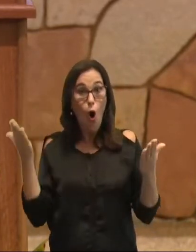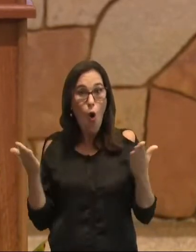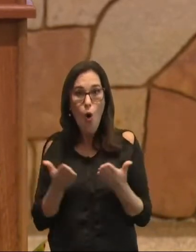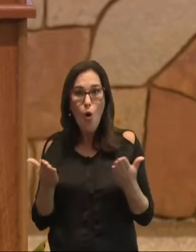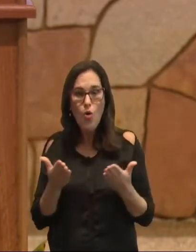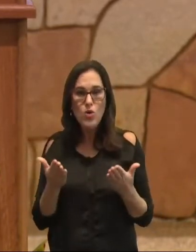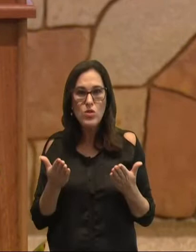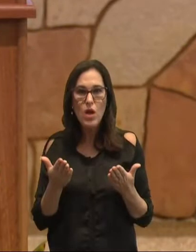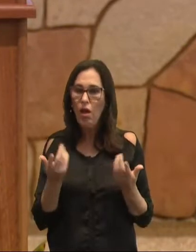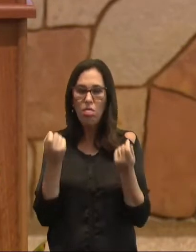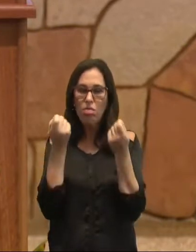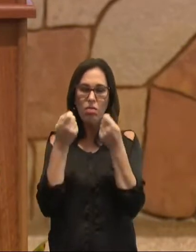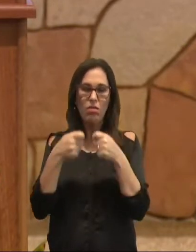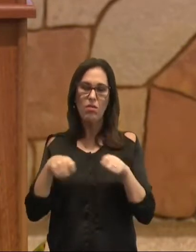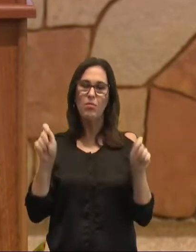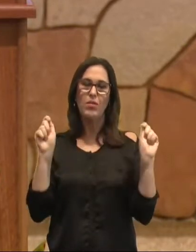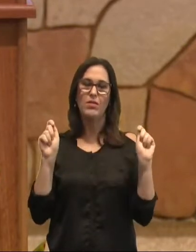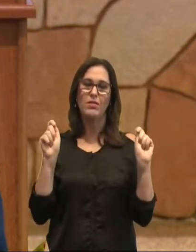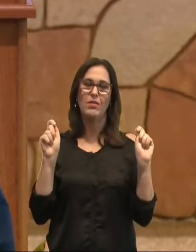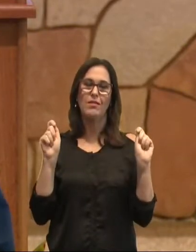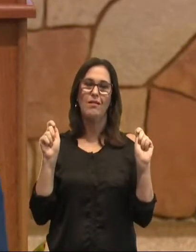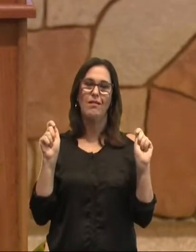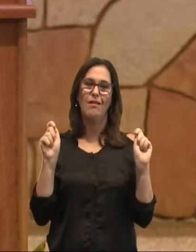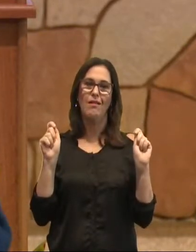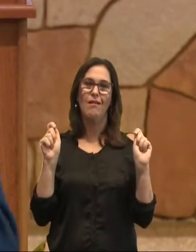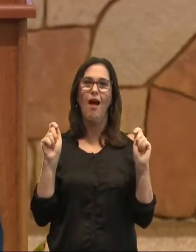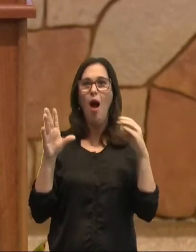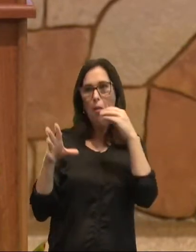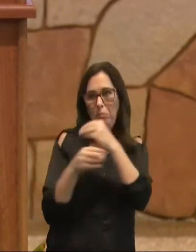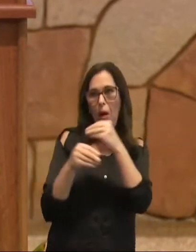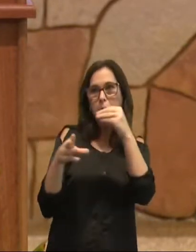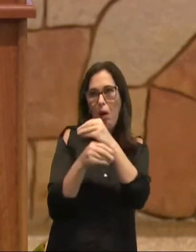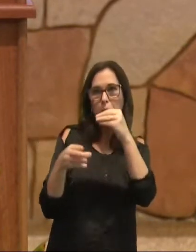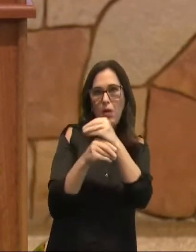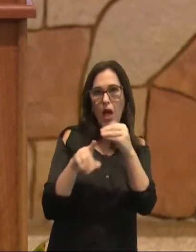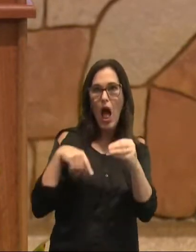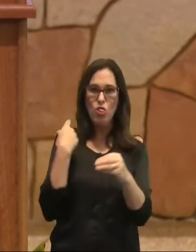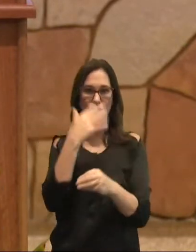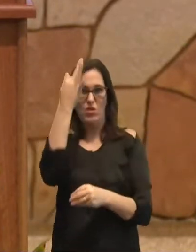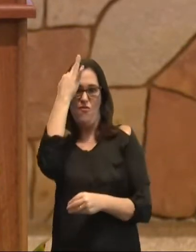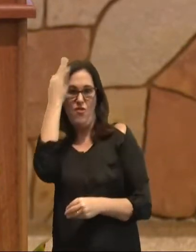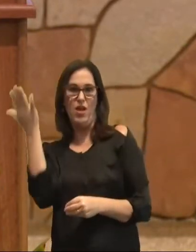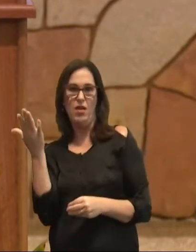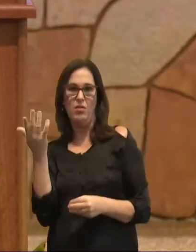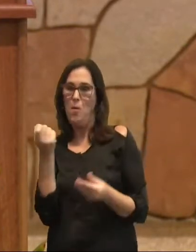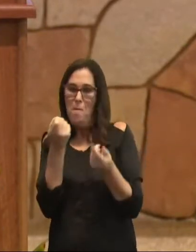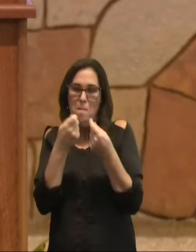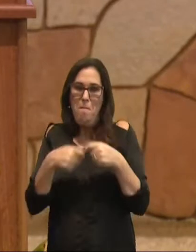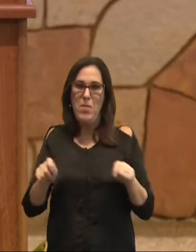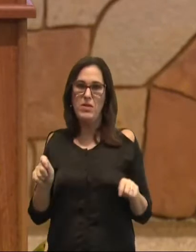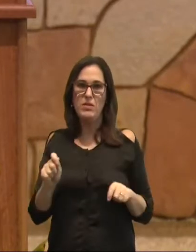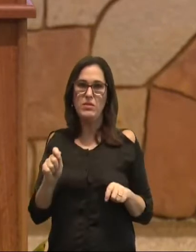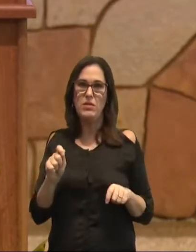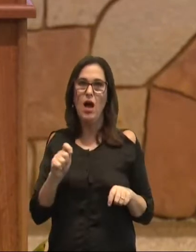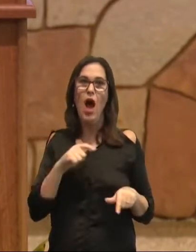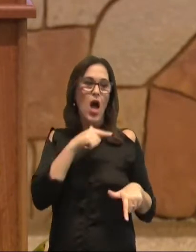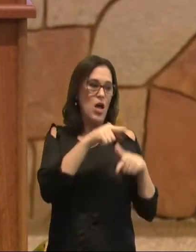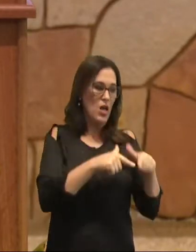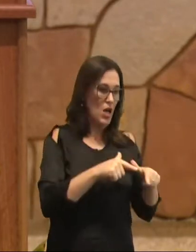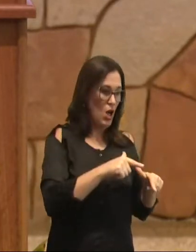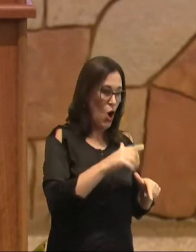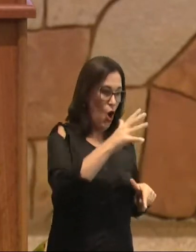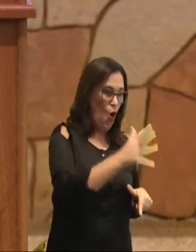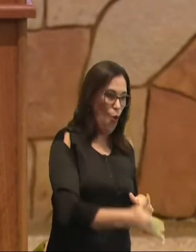que não precisamos, mais, de adicionar, nada a nossa fé, que não precisamos, trabalhar, para ter a nossa